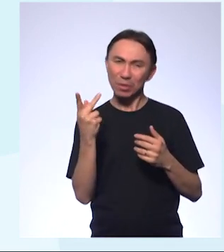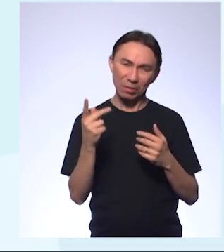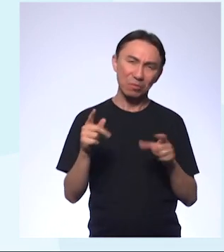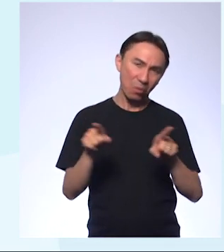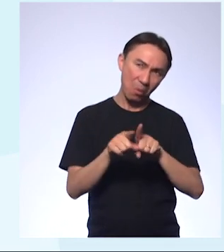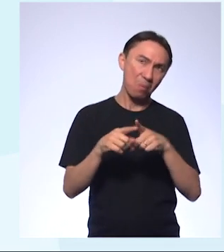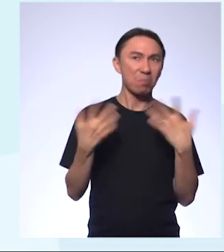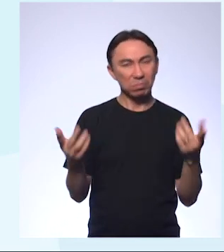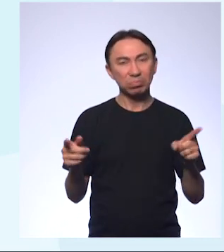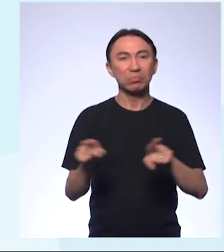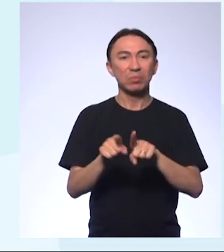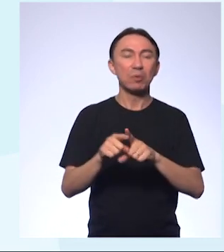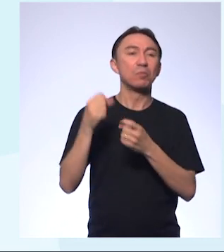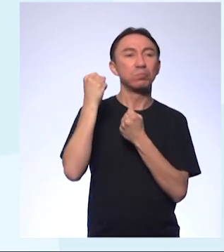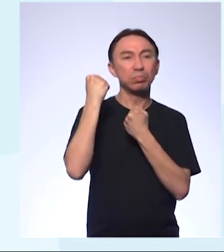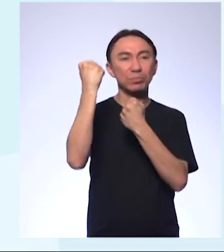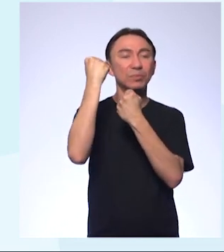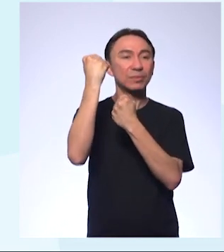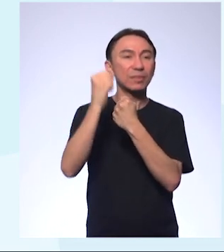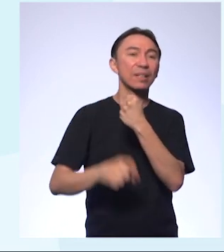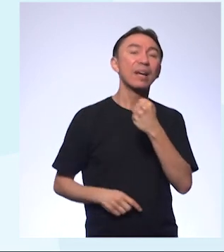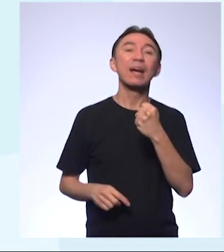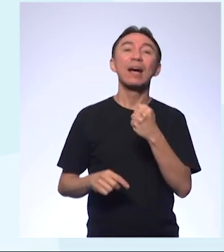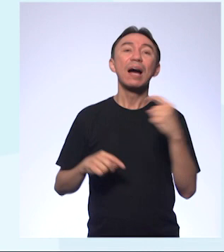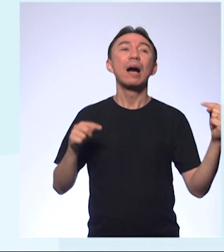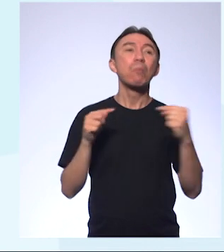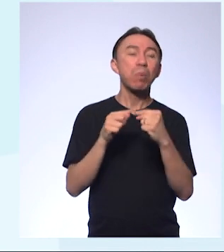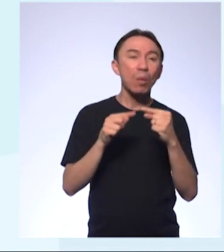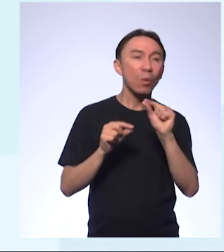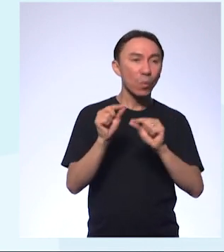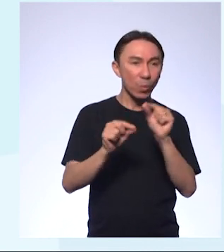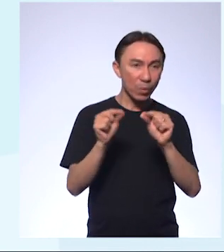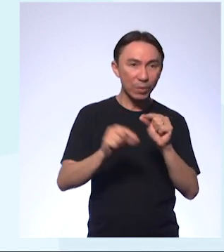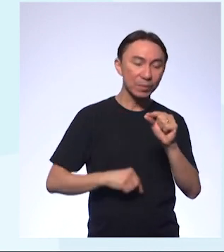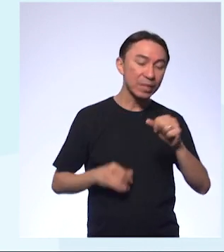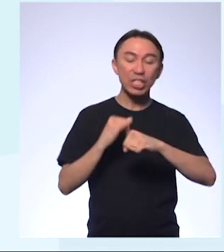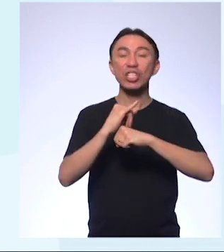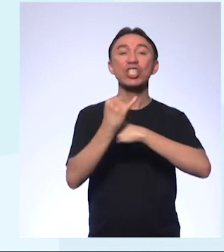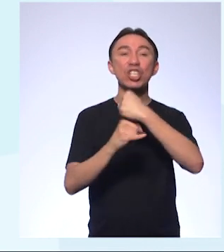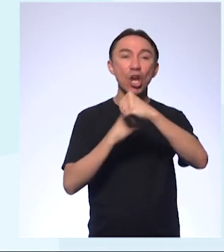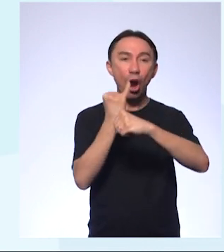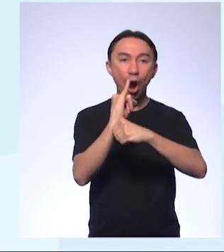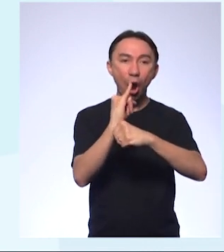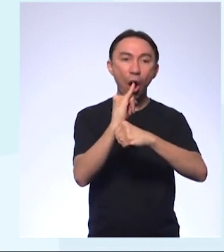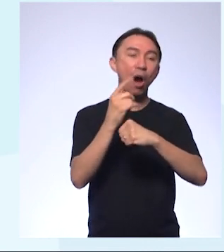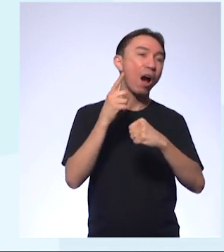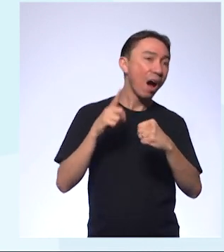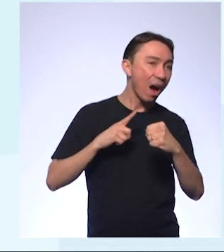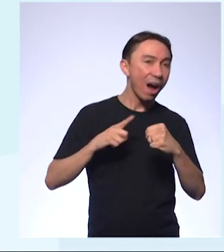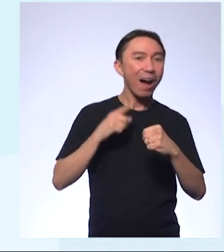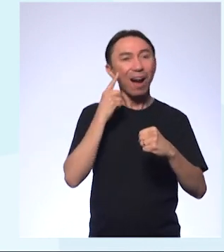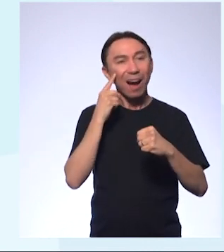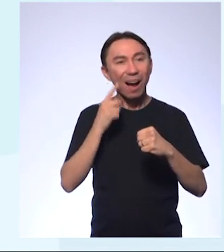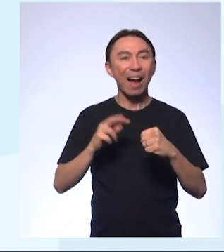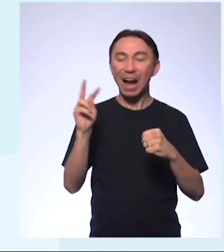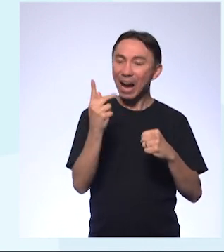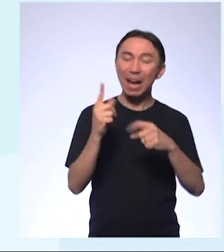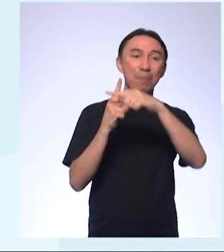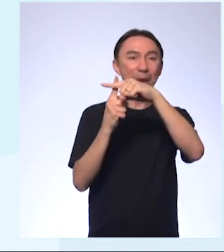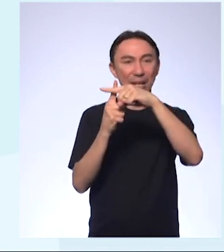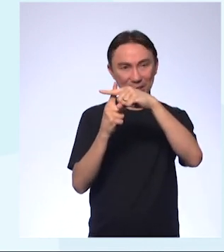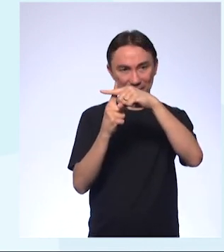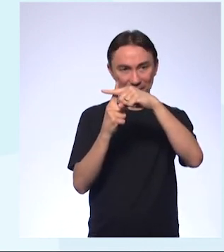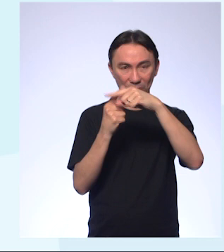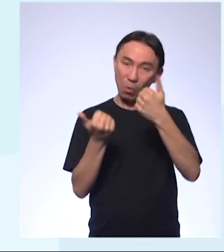porque se refere à concentração de íons H⁺ ou H₃O⁺ em uma solução. Pode